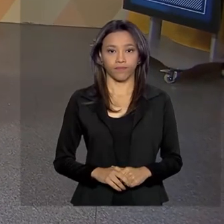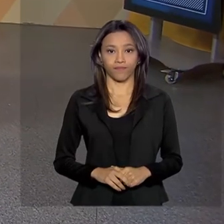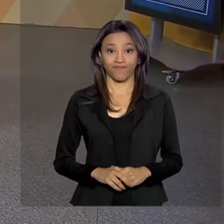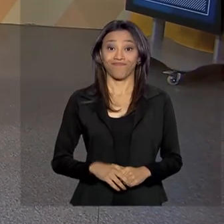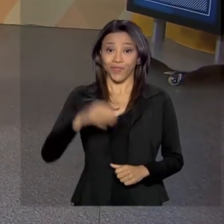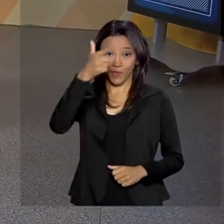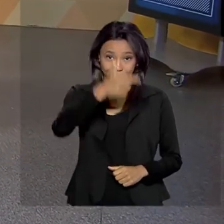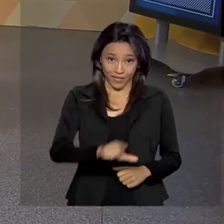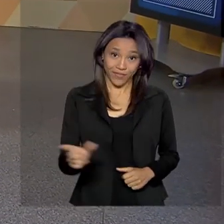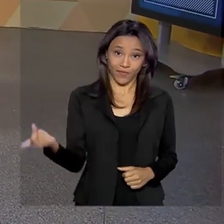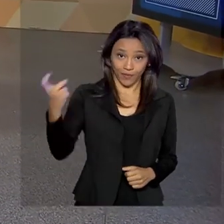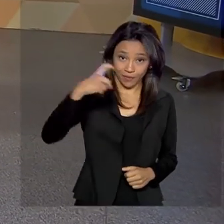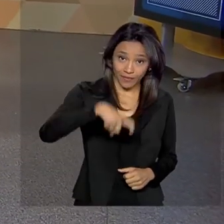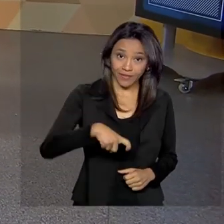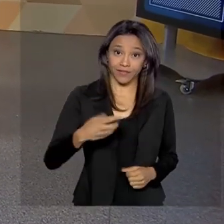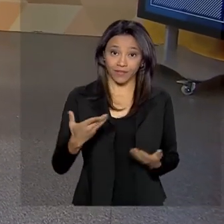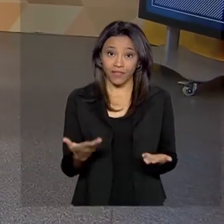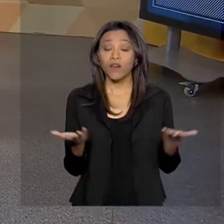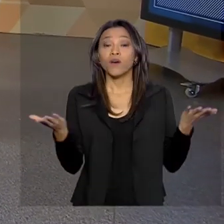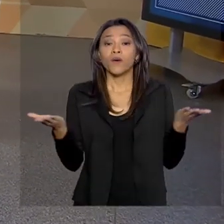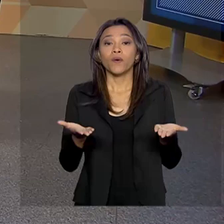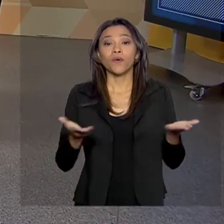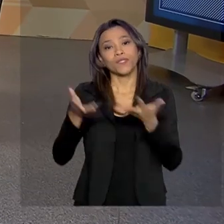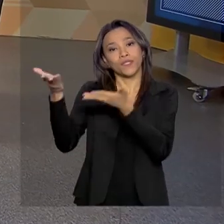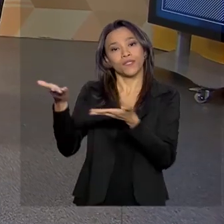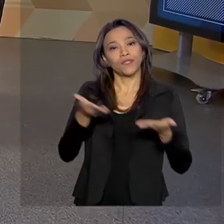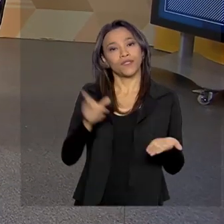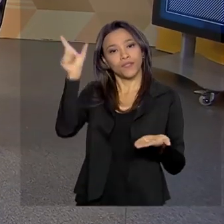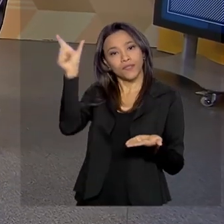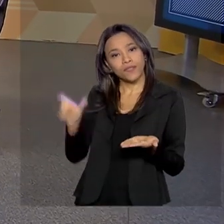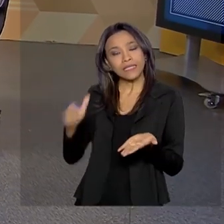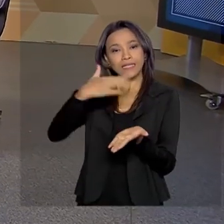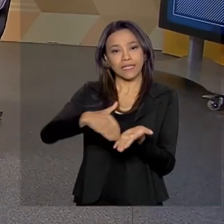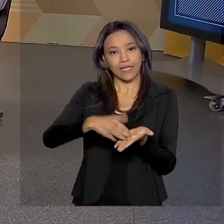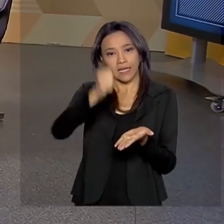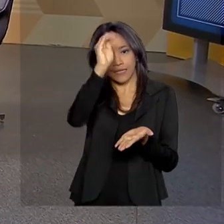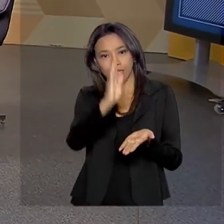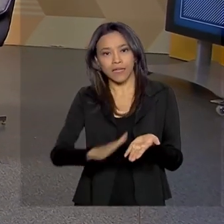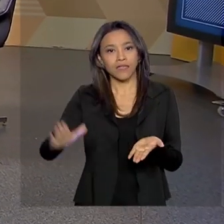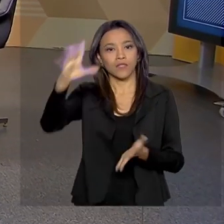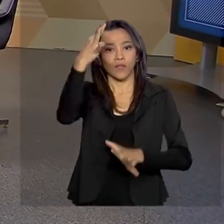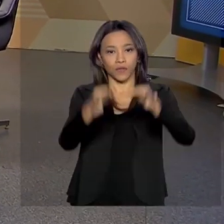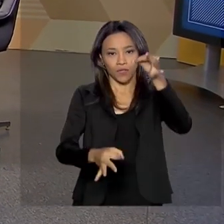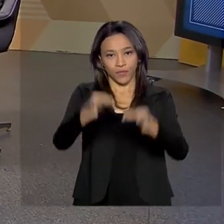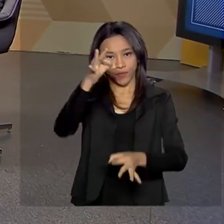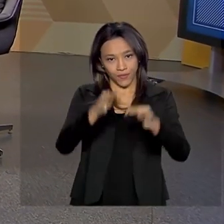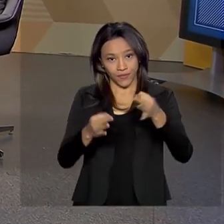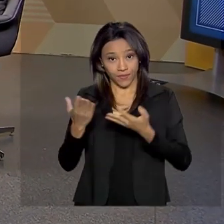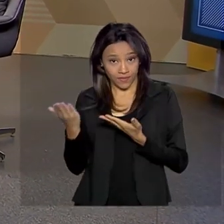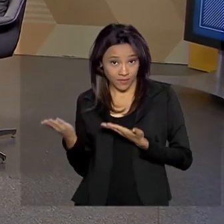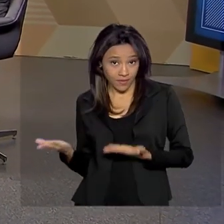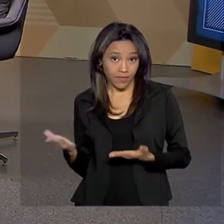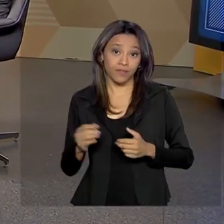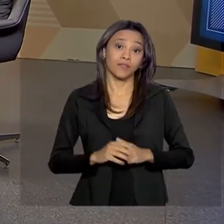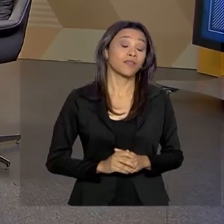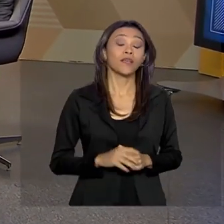De volta com o Brasil em Pauta. Hoje, nossa convidada é a Secretária Nacional de Justiça, Maria Hilda Marciage Pinto, do Ministério da